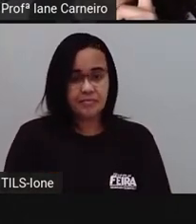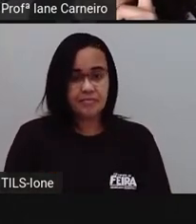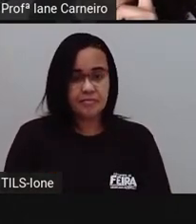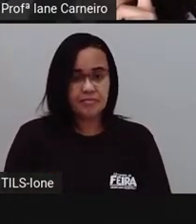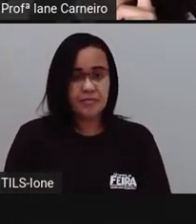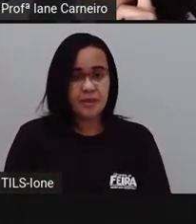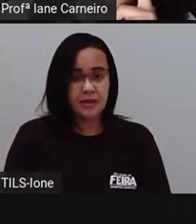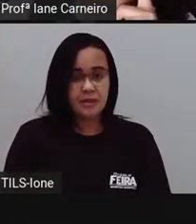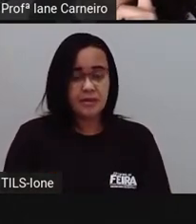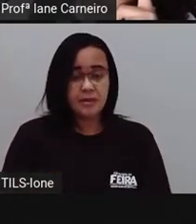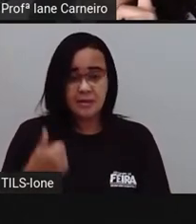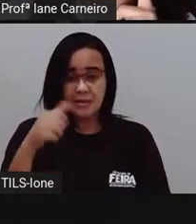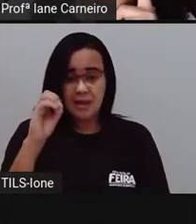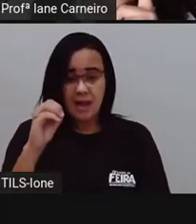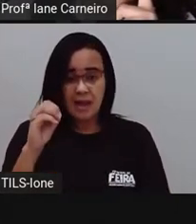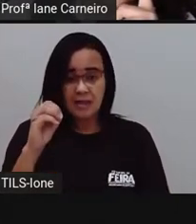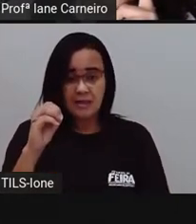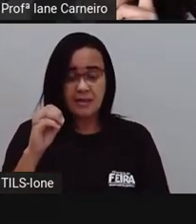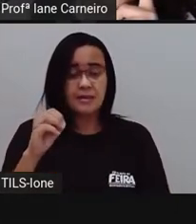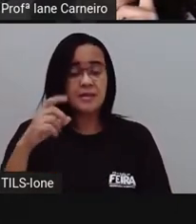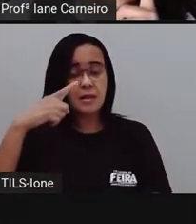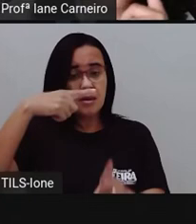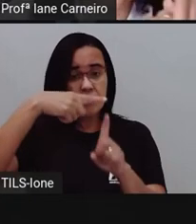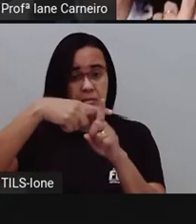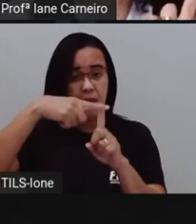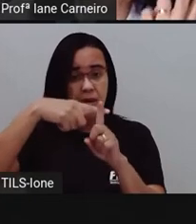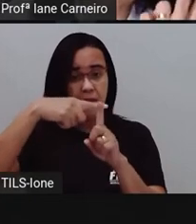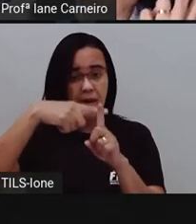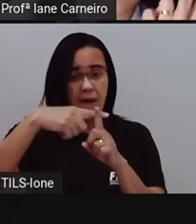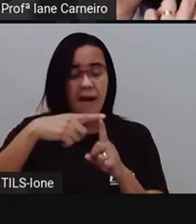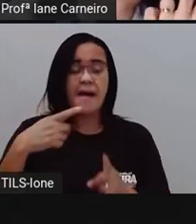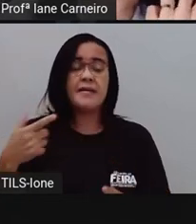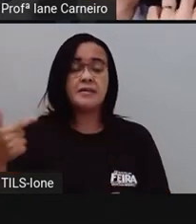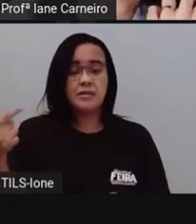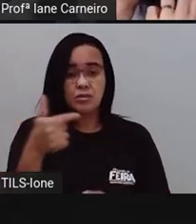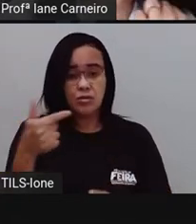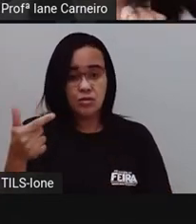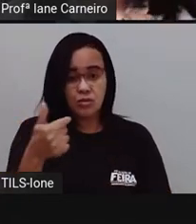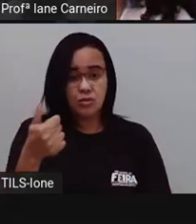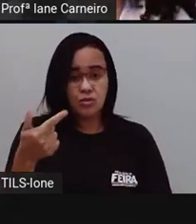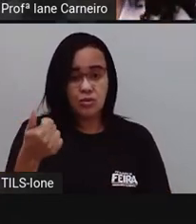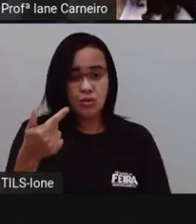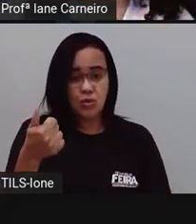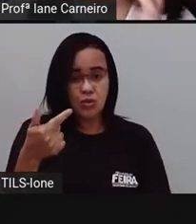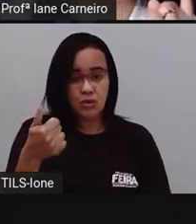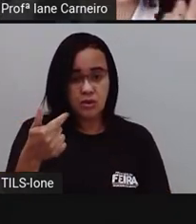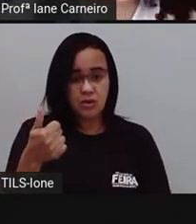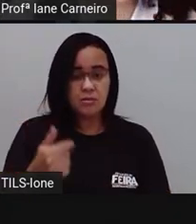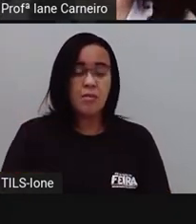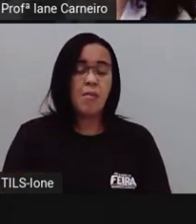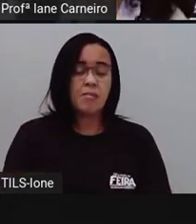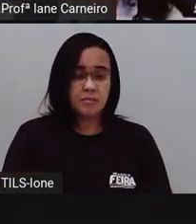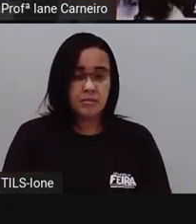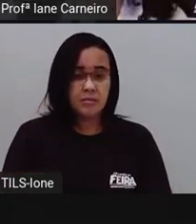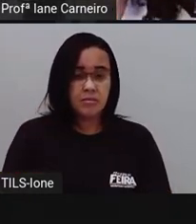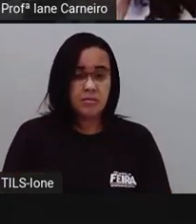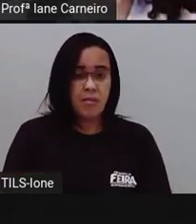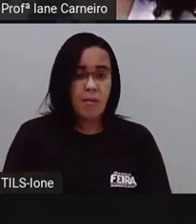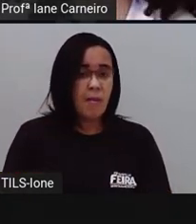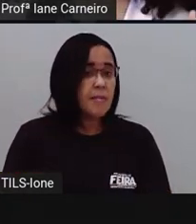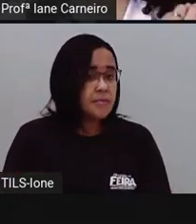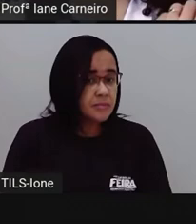dez daqui, ó, com o que a gente encontrar na soma das duas unidades. Oito mais dois. Quanto é oito mais dois?